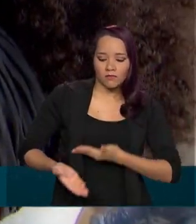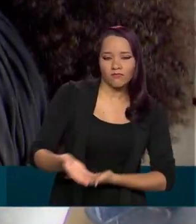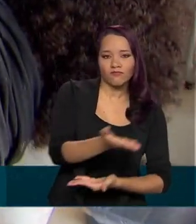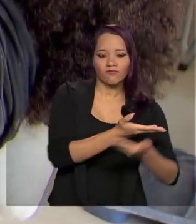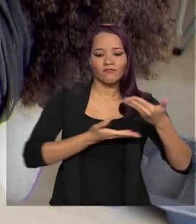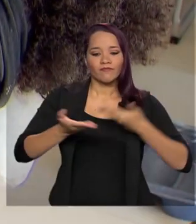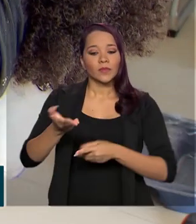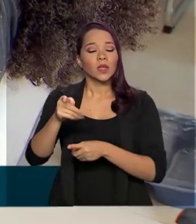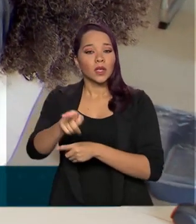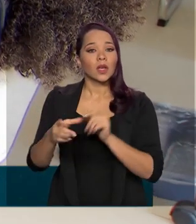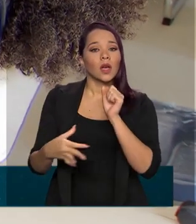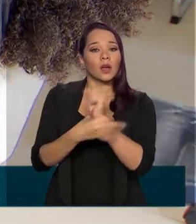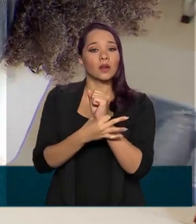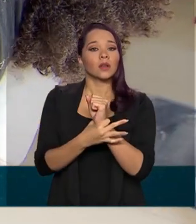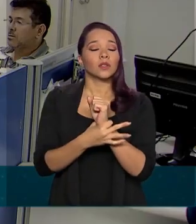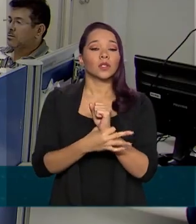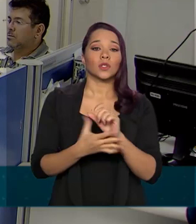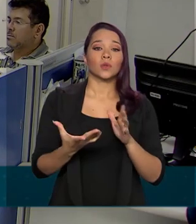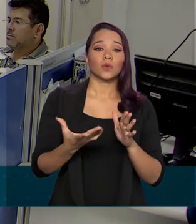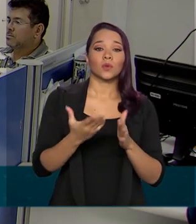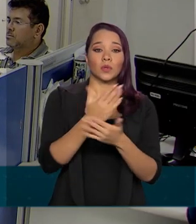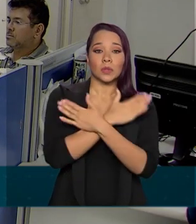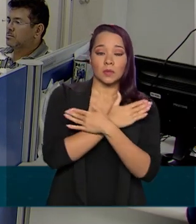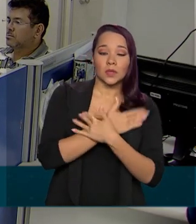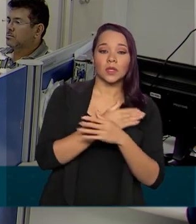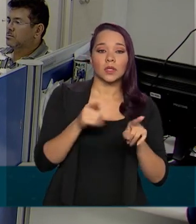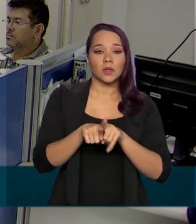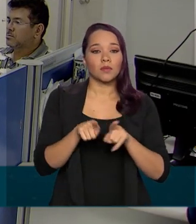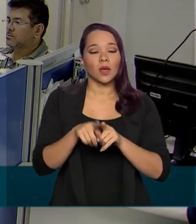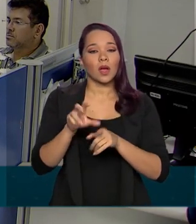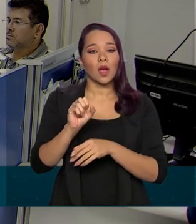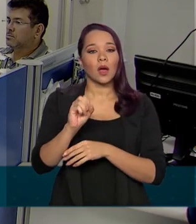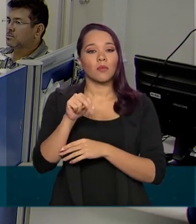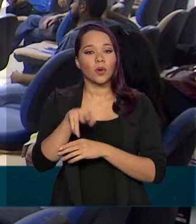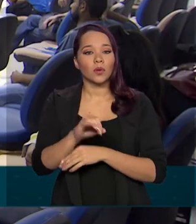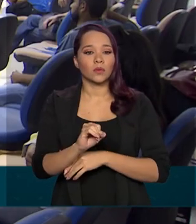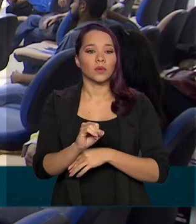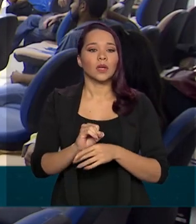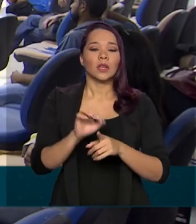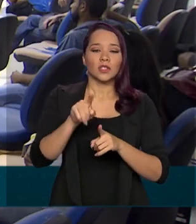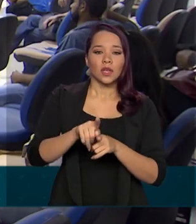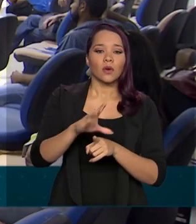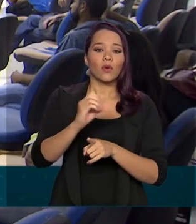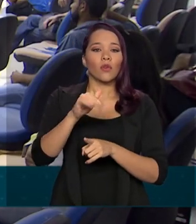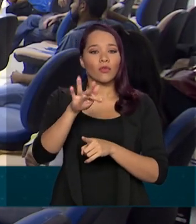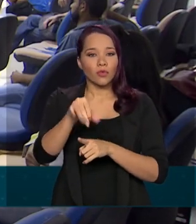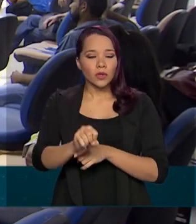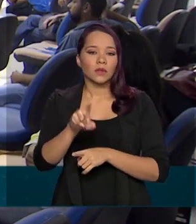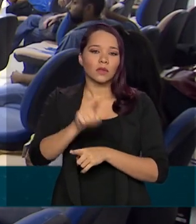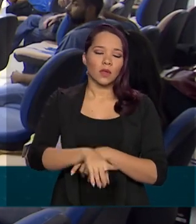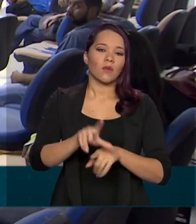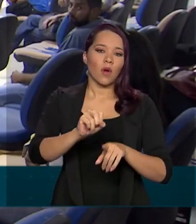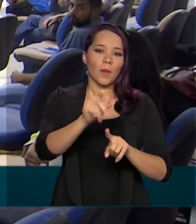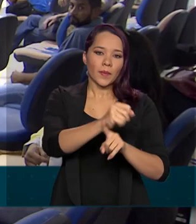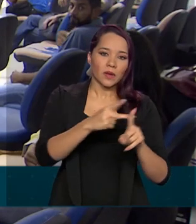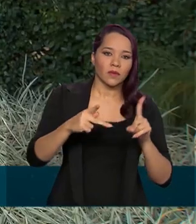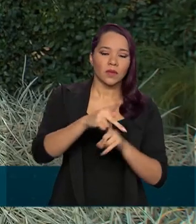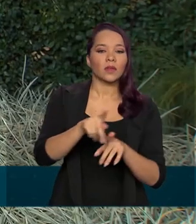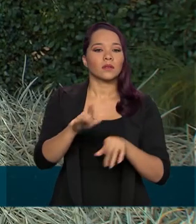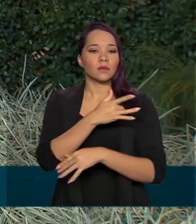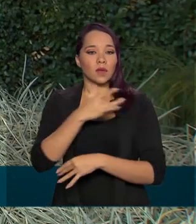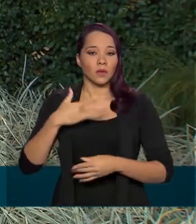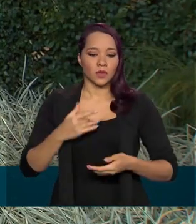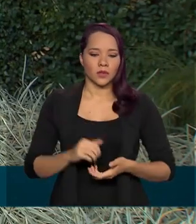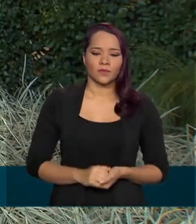seguro-desemprego e do abono salarial. Já a COFINS financia a Seguridade Social, como a Previdência e a Saúde.